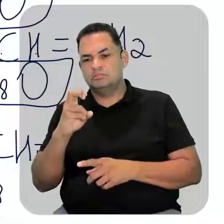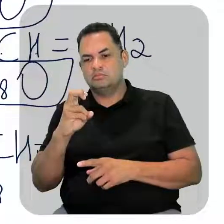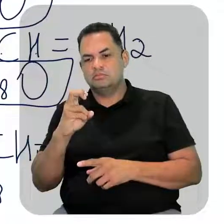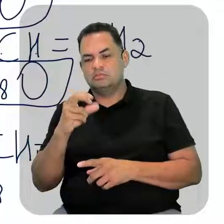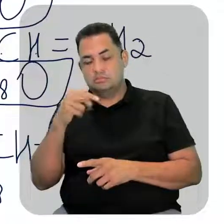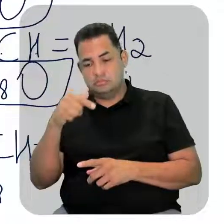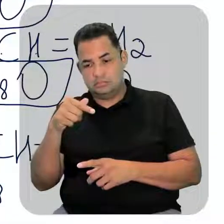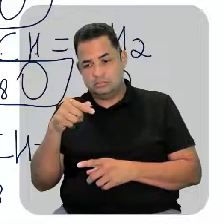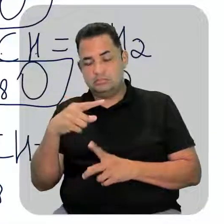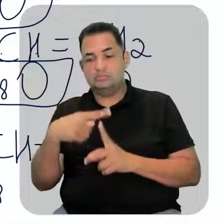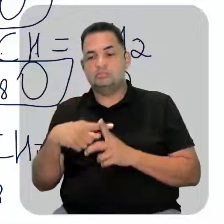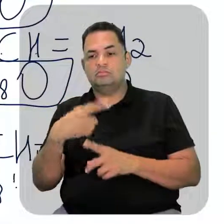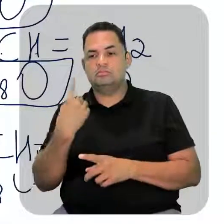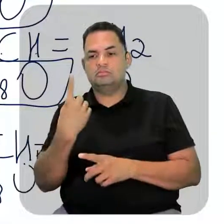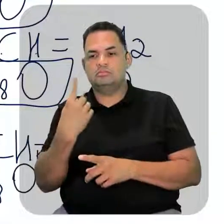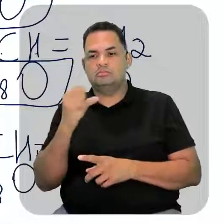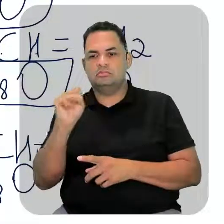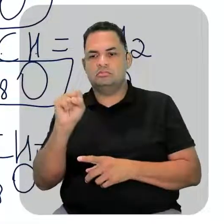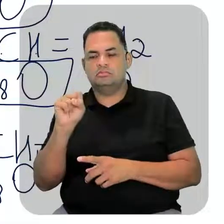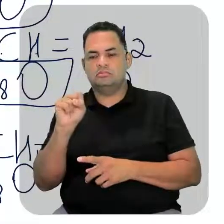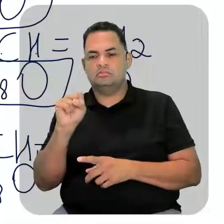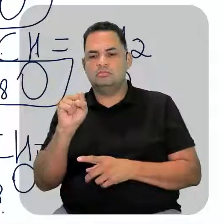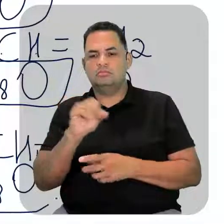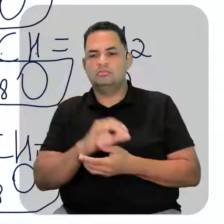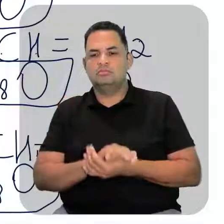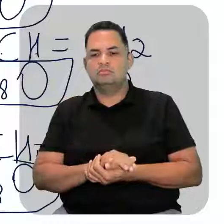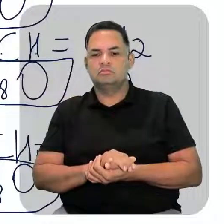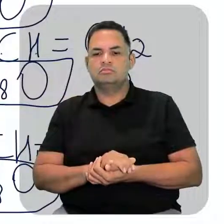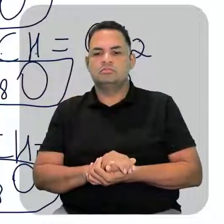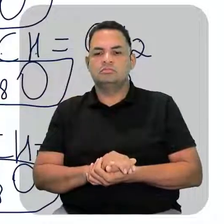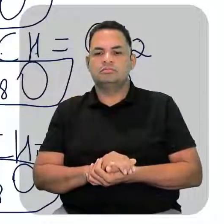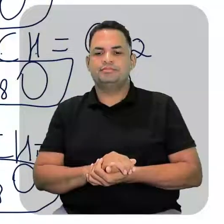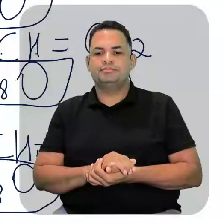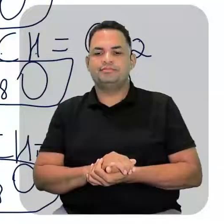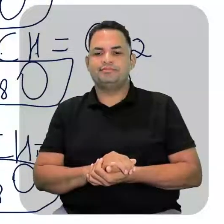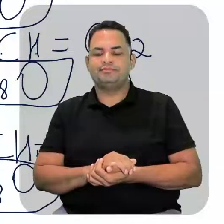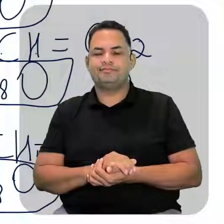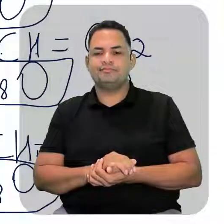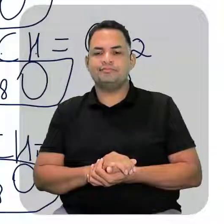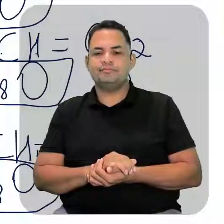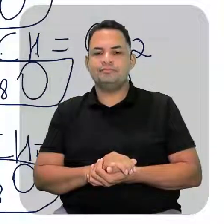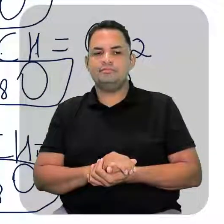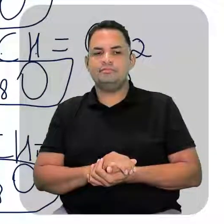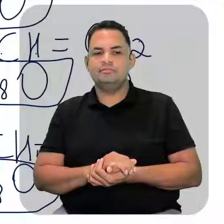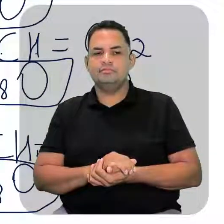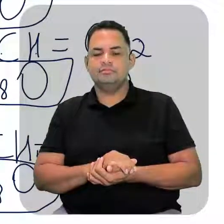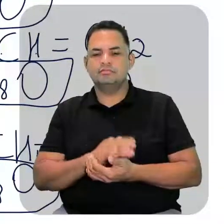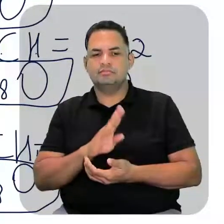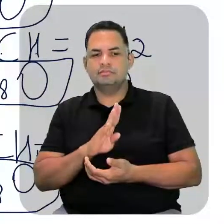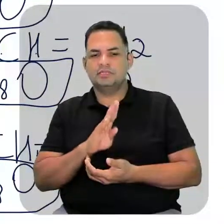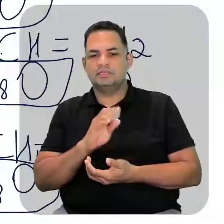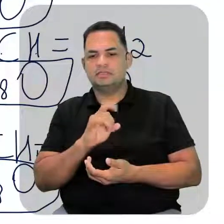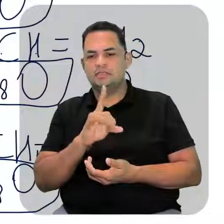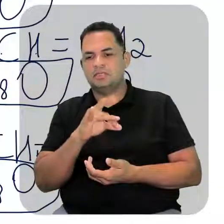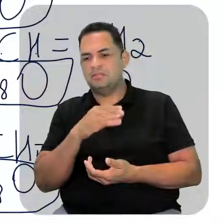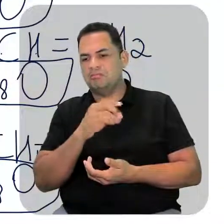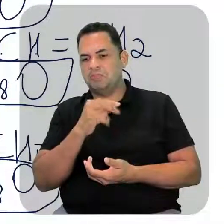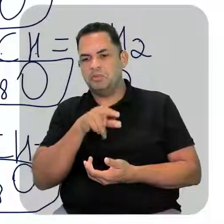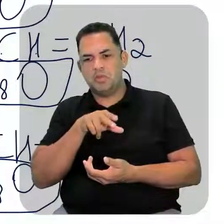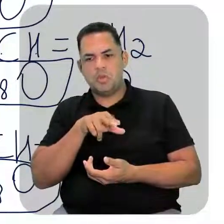8. Quantos oxigênios tem? Só 1. Então, a fórmula molecular de B, C e D é igual.